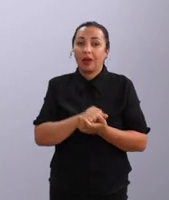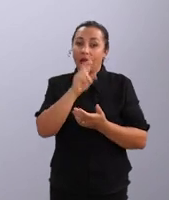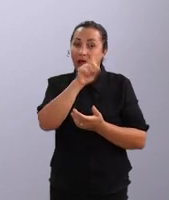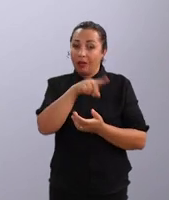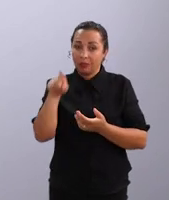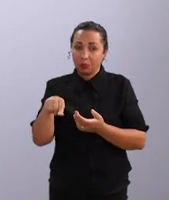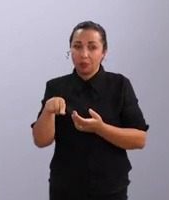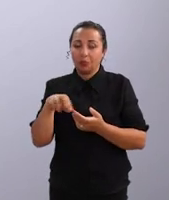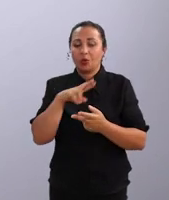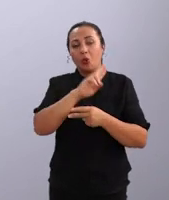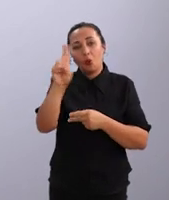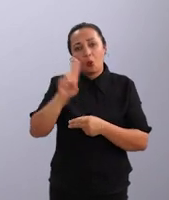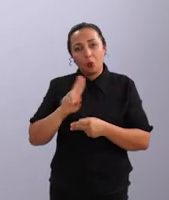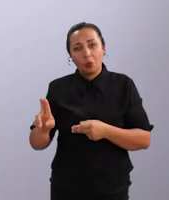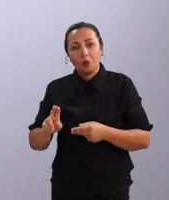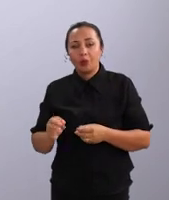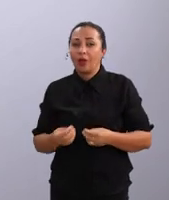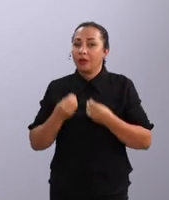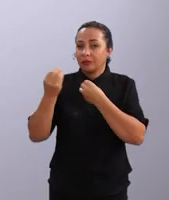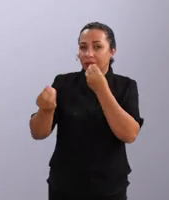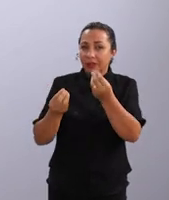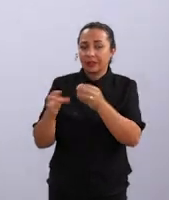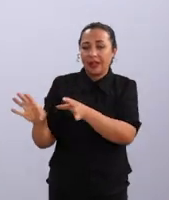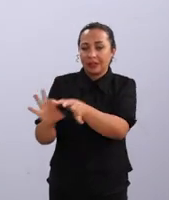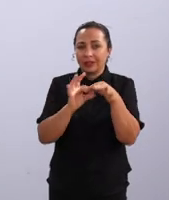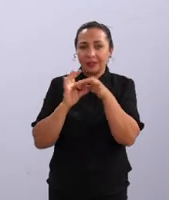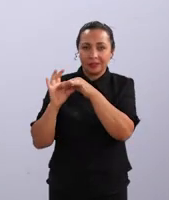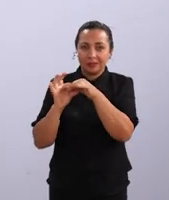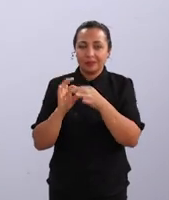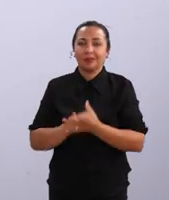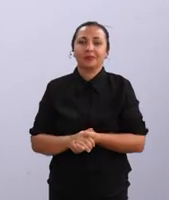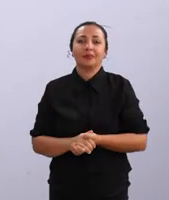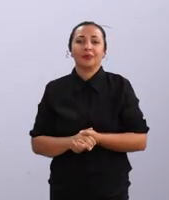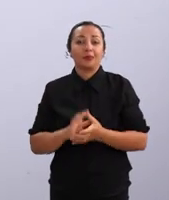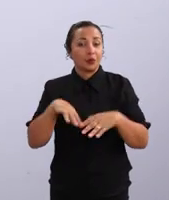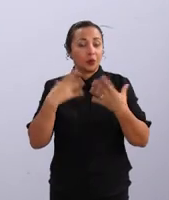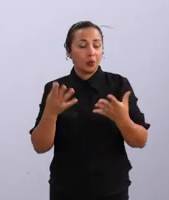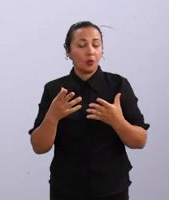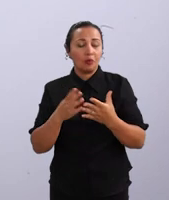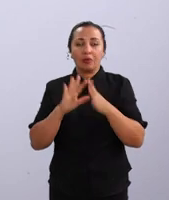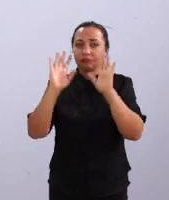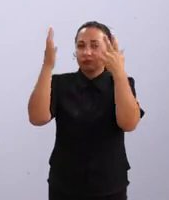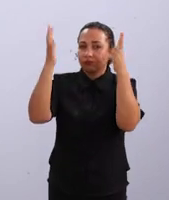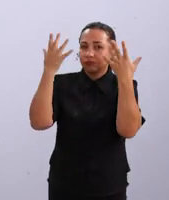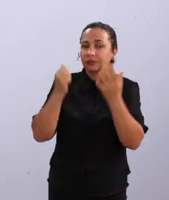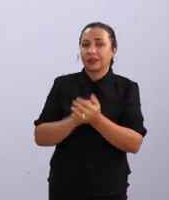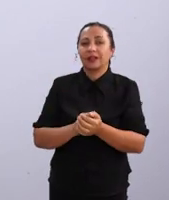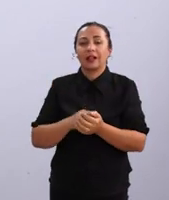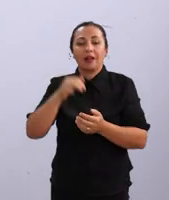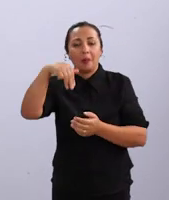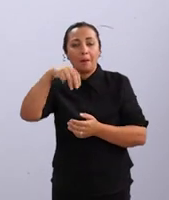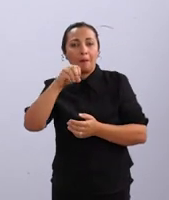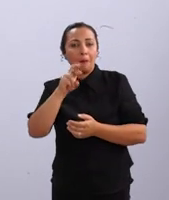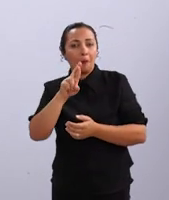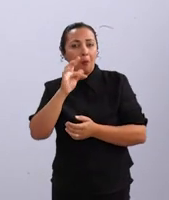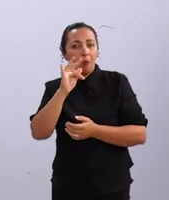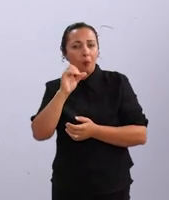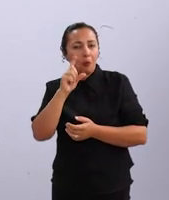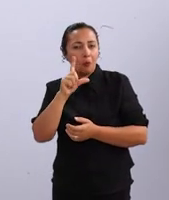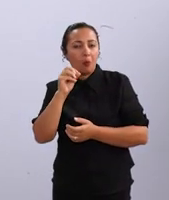indivíduos que o nome que foi dado está atrelado. Quando nós vamos analisar a morfologia, ao menos